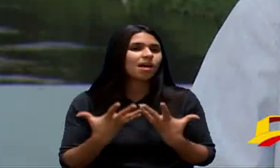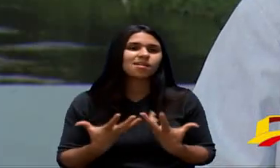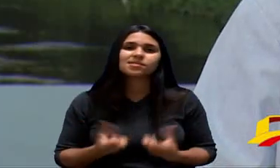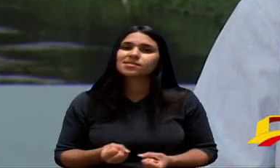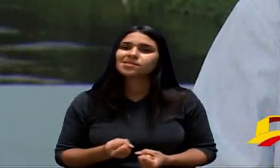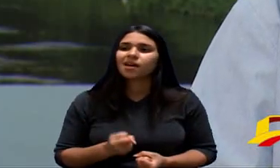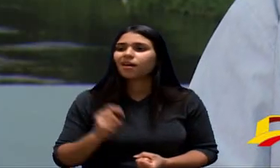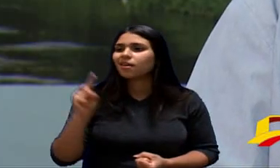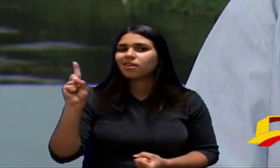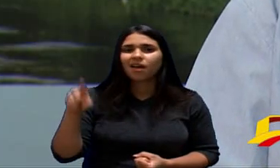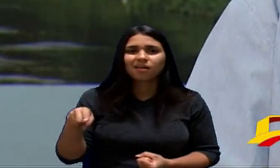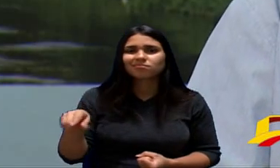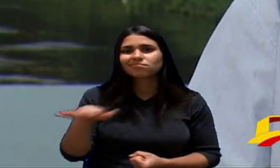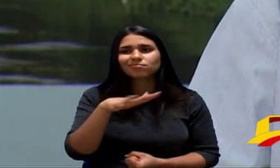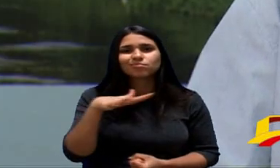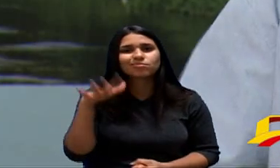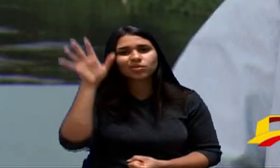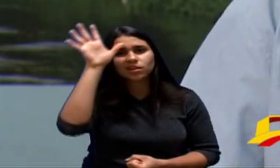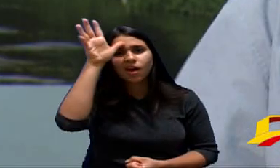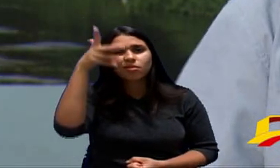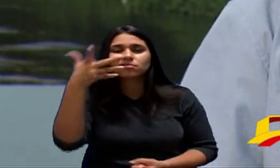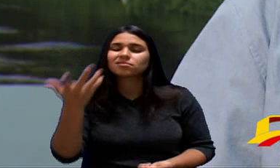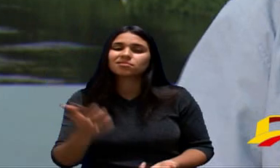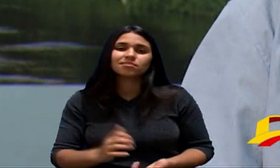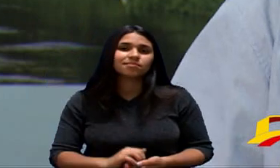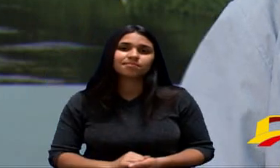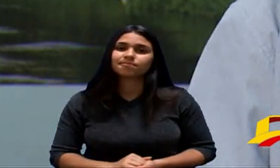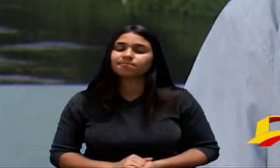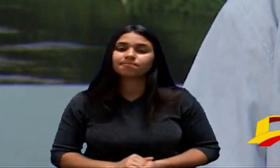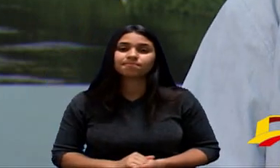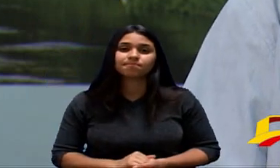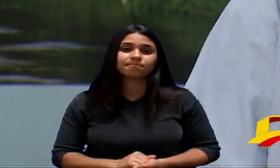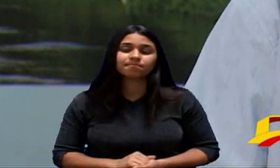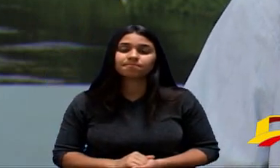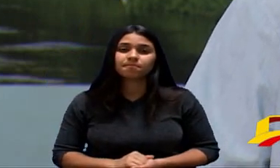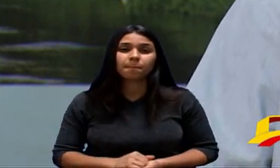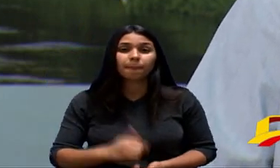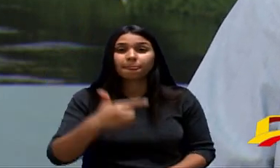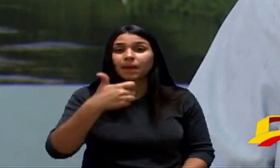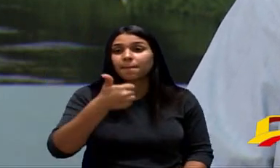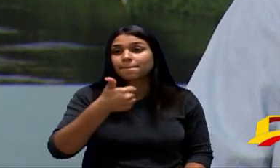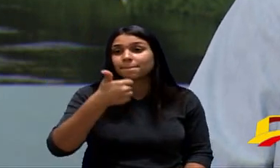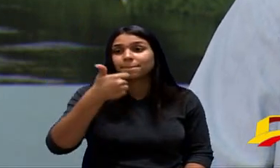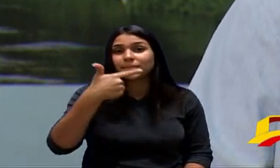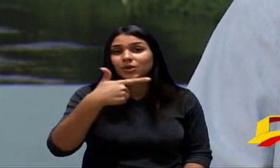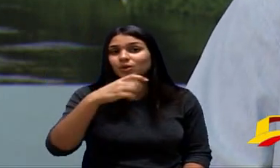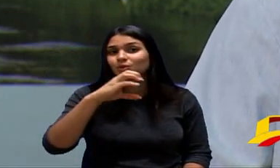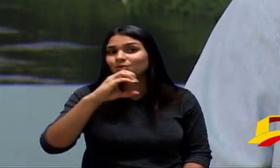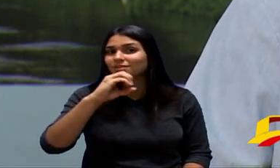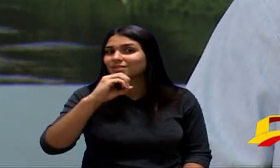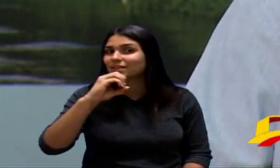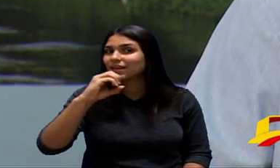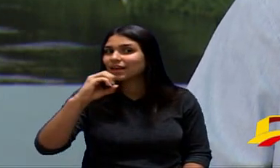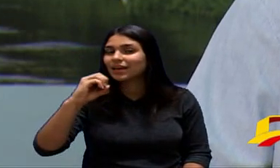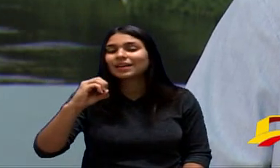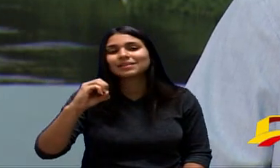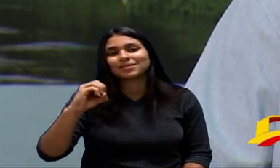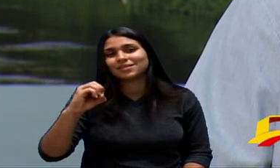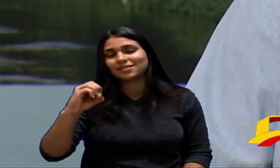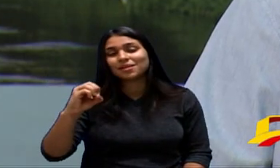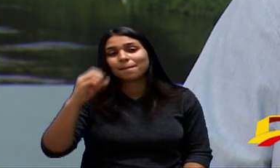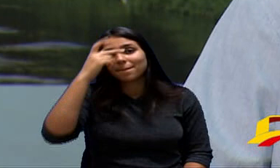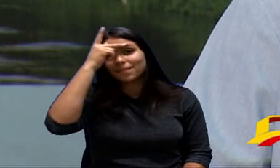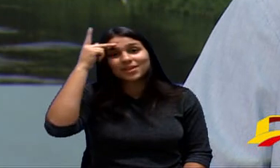Deixar Gente Eu Estou Dizendo Aqui Da Nossa Região Mil Duzentas Mil Duzentas